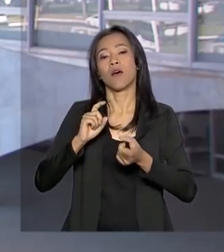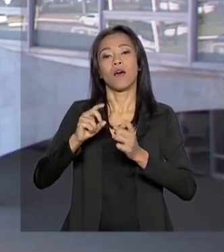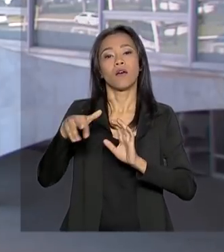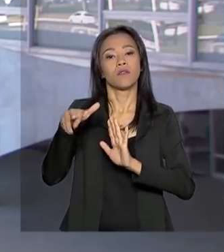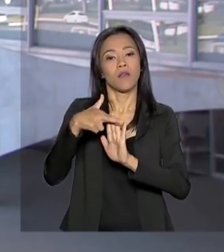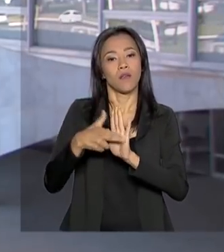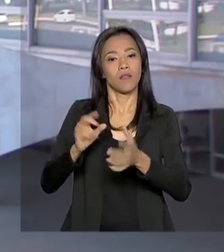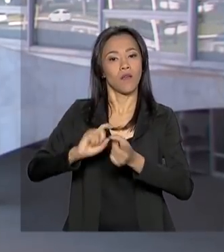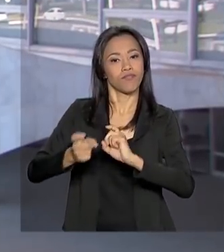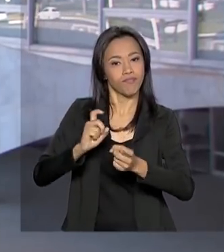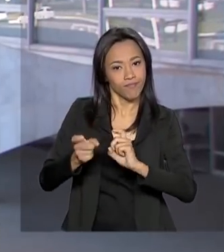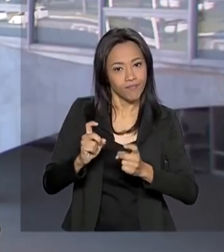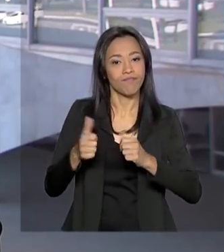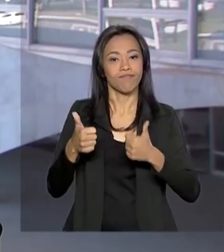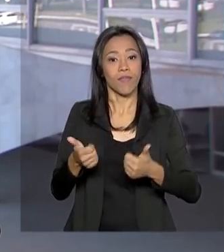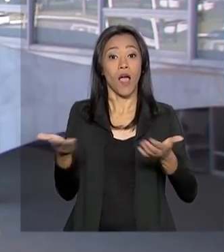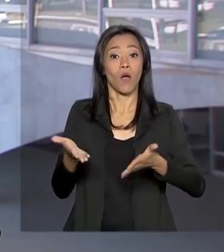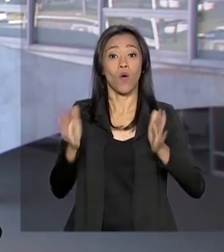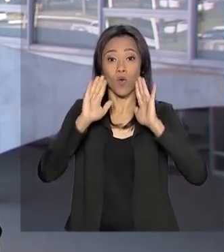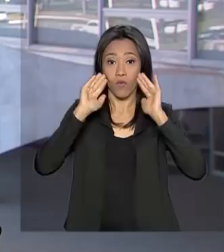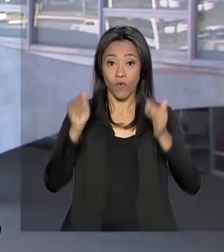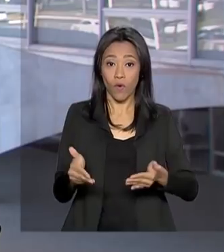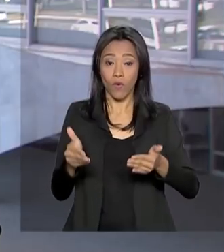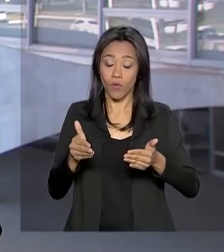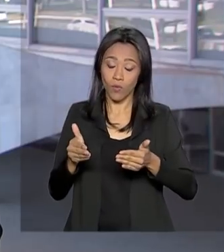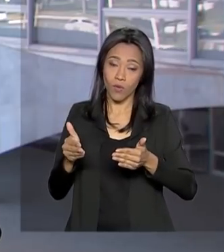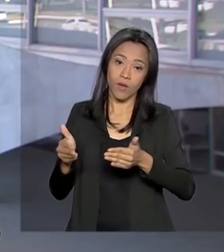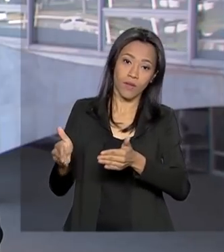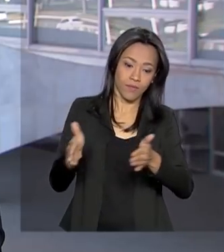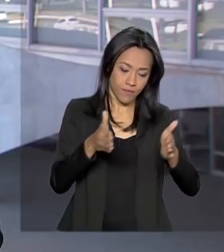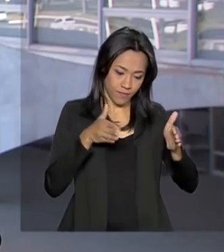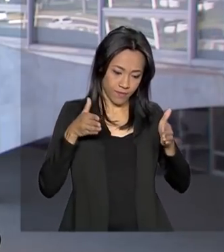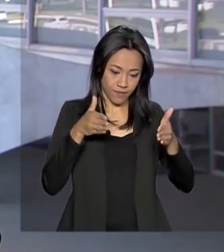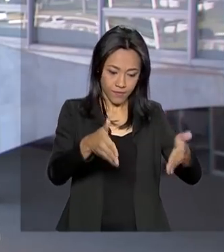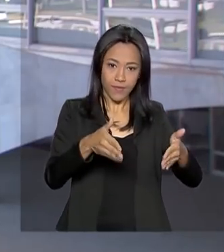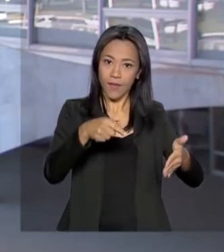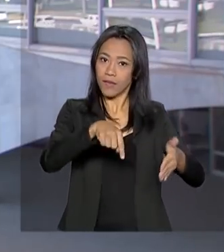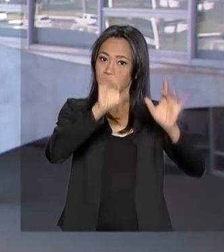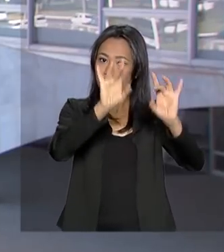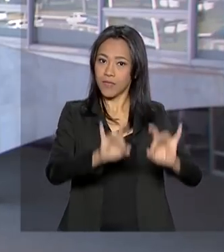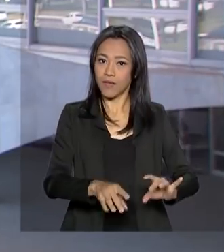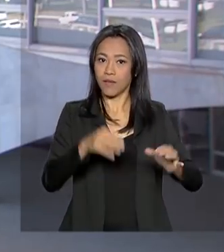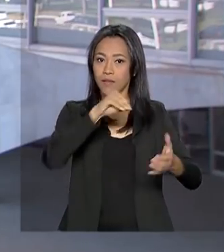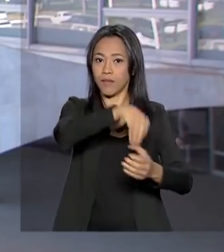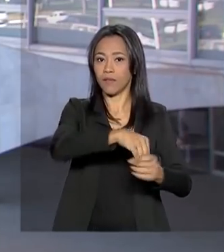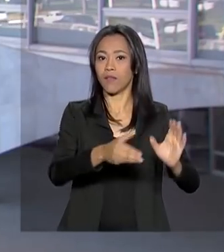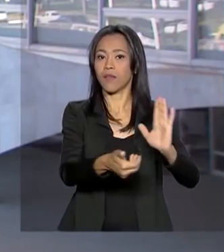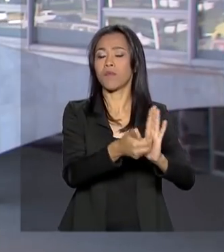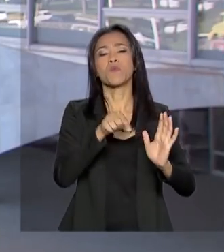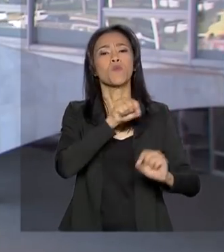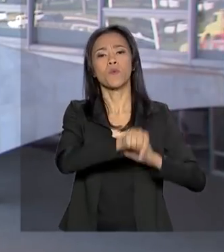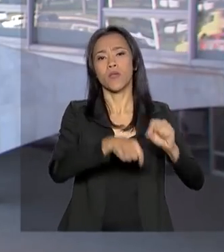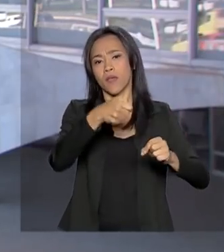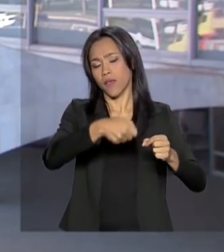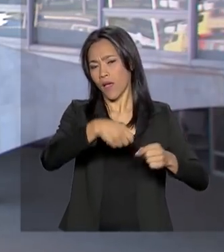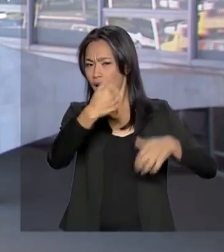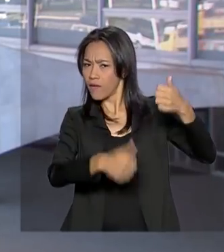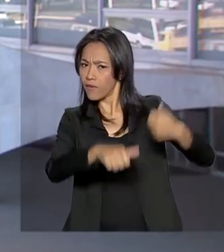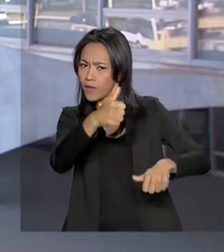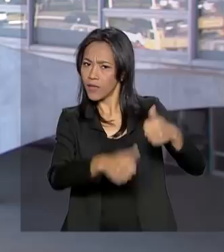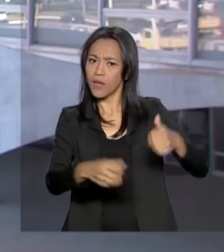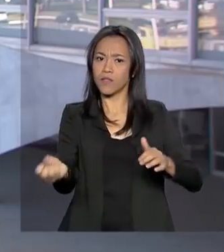foco volta agora para a comissão especial na Câmara que analisa a proposta aí da nova